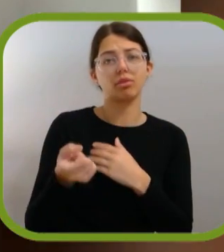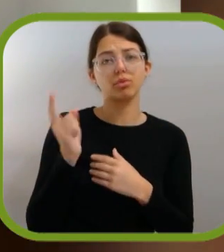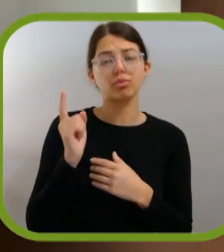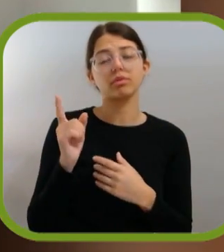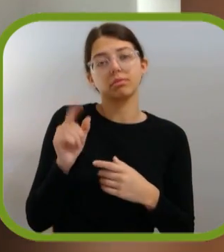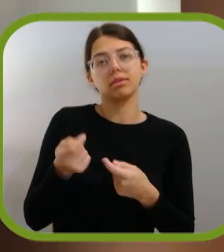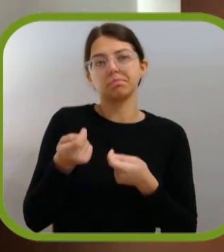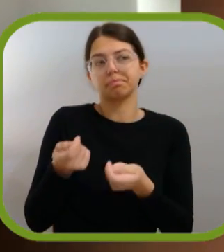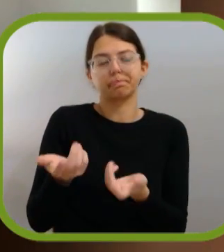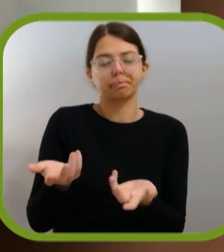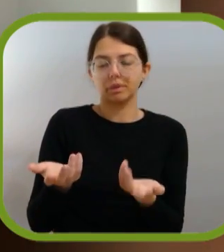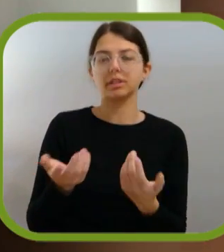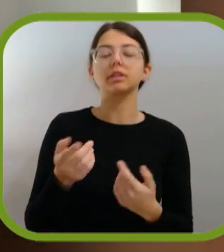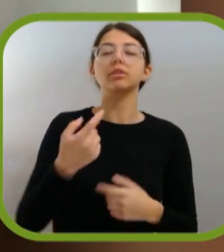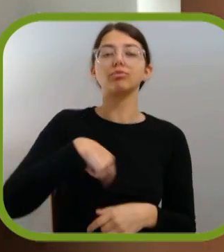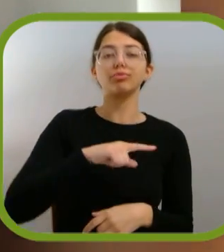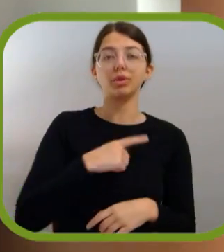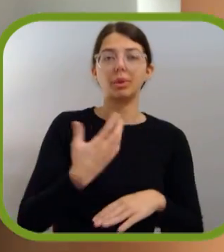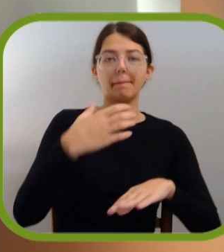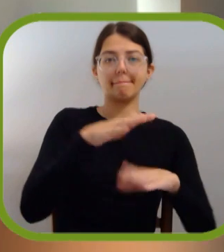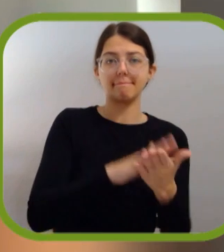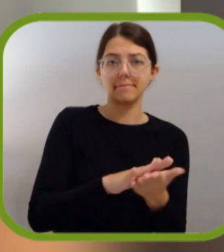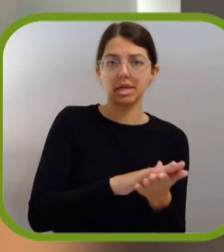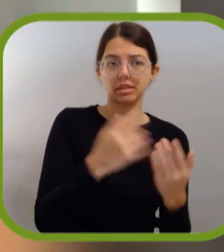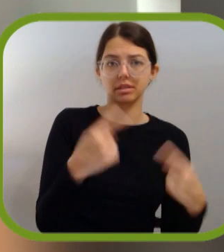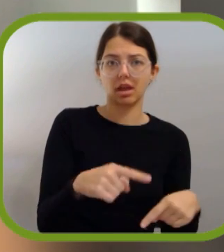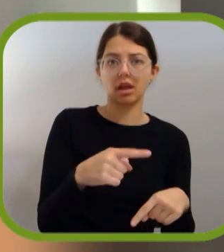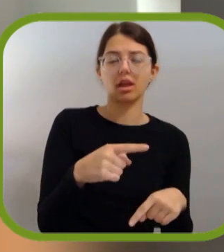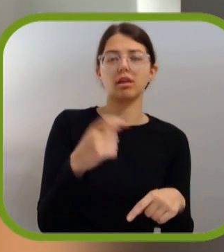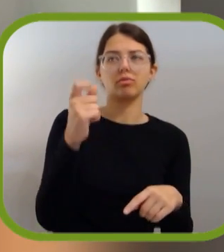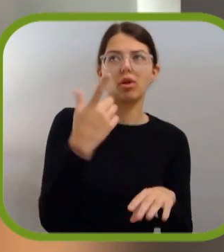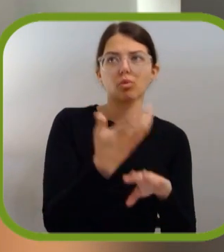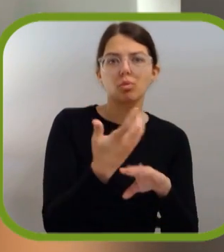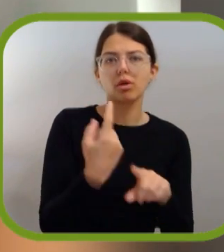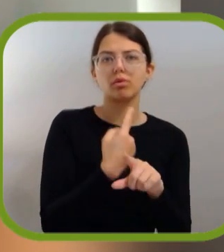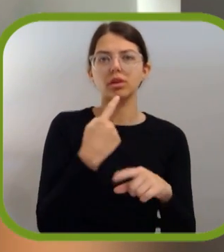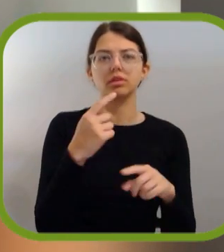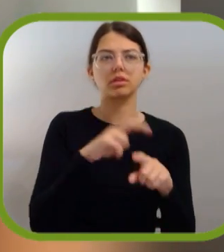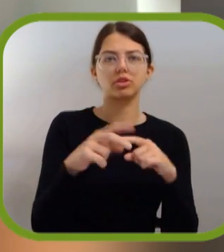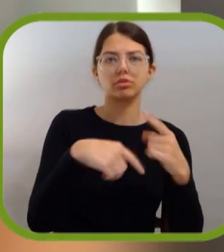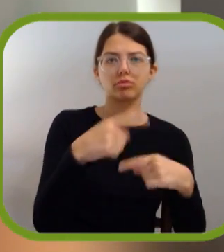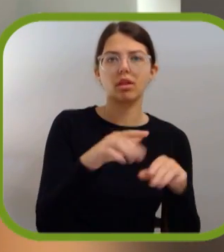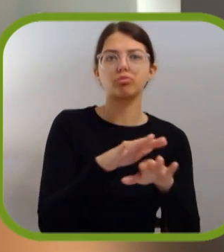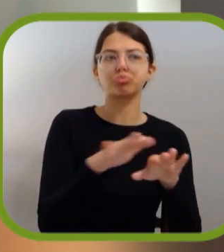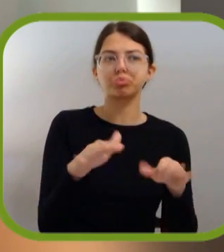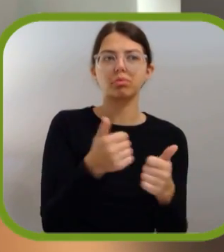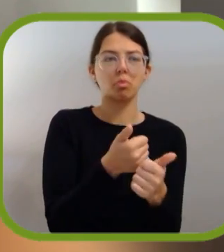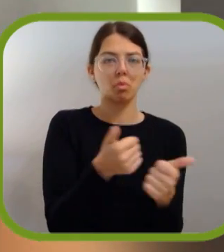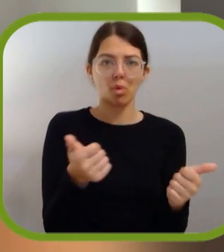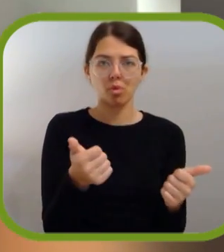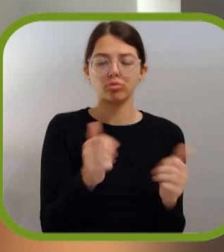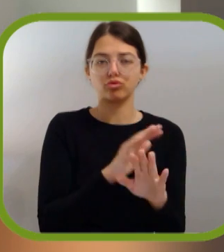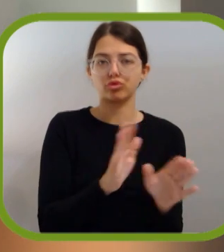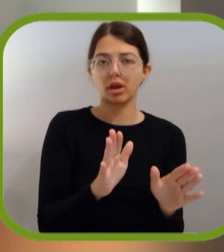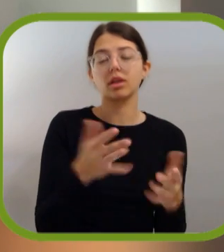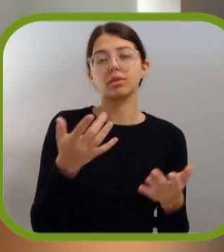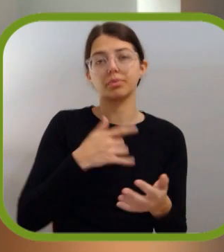a ele fazer isso, até porque não tem bons fundos possíveis, ou seja, se nós tivermos a infraestrutura, toda a parte basilar da situação, mais